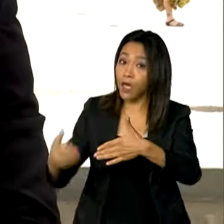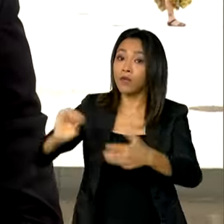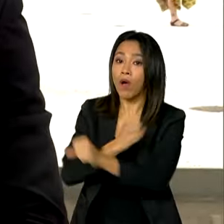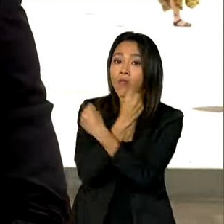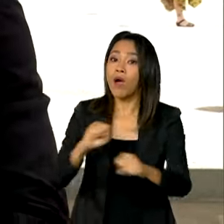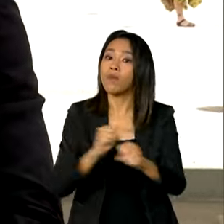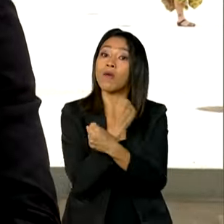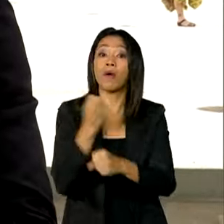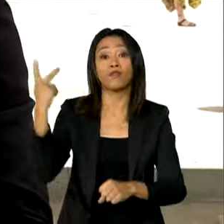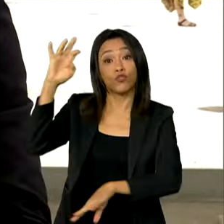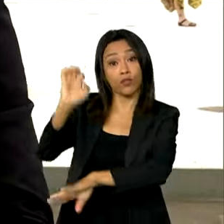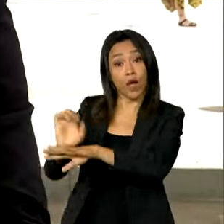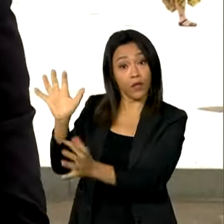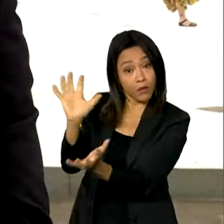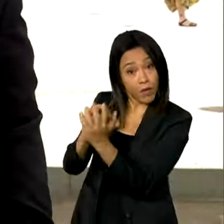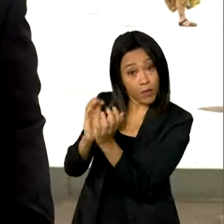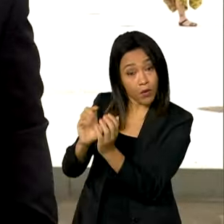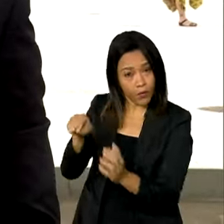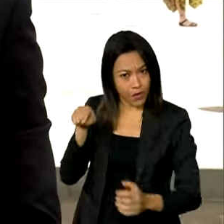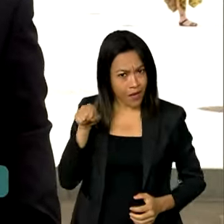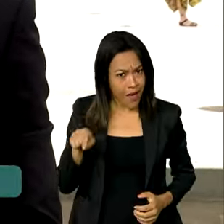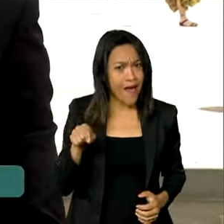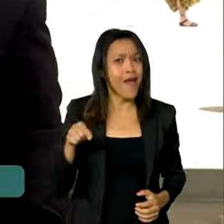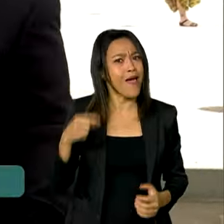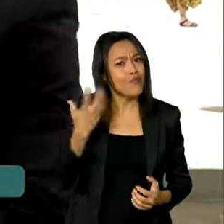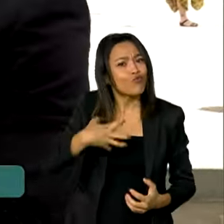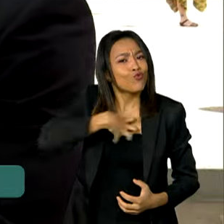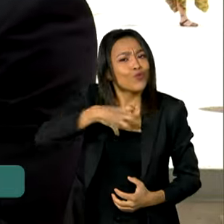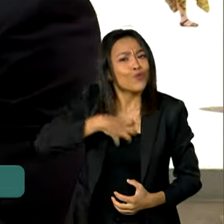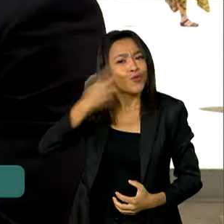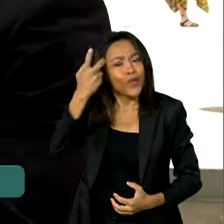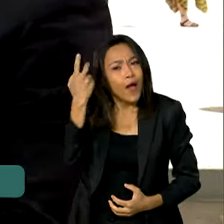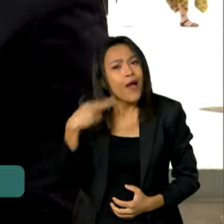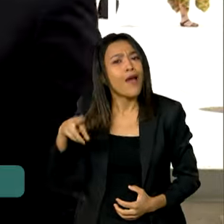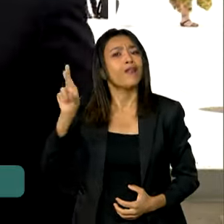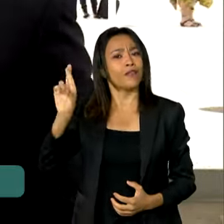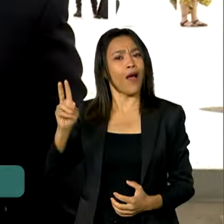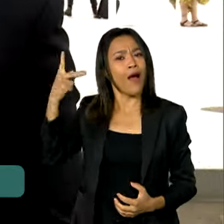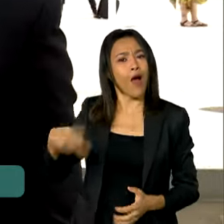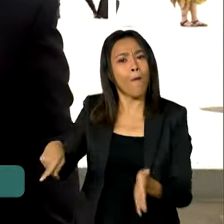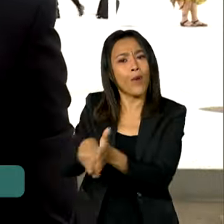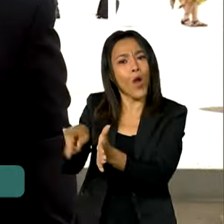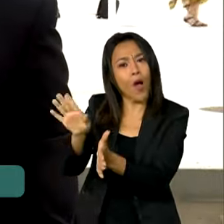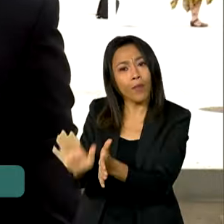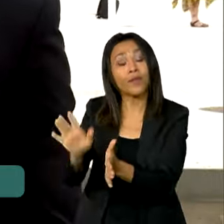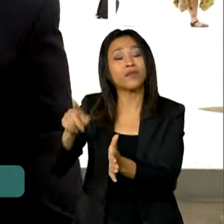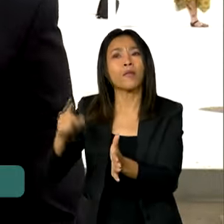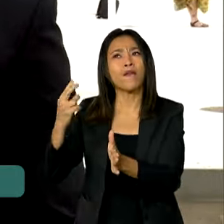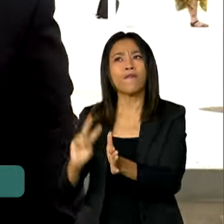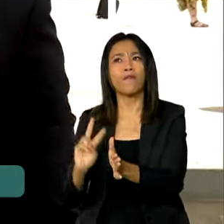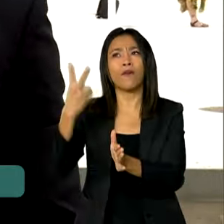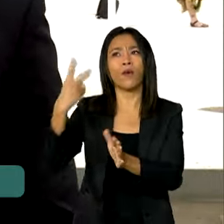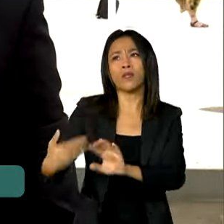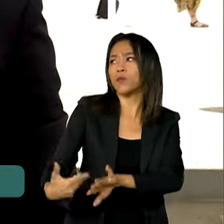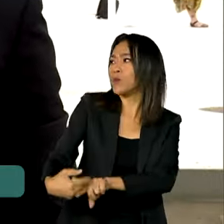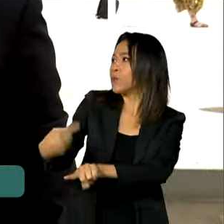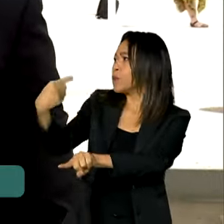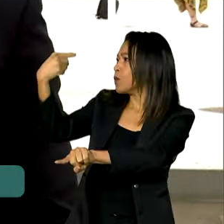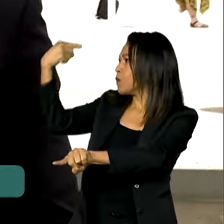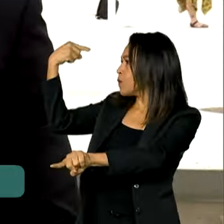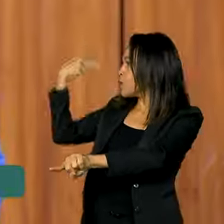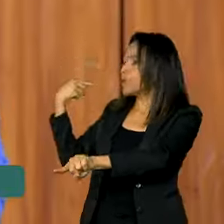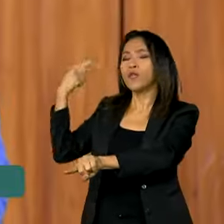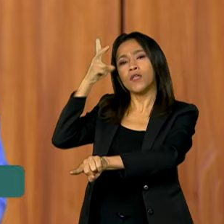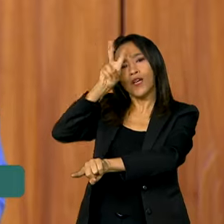Pernambuco. Mais do que uma manifestação regional, o Maracatu também valoriza o passado e a história do povo